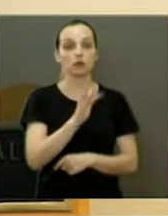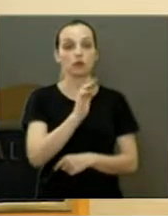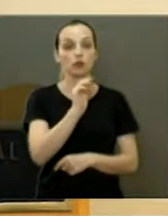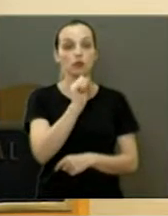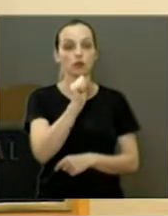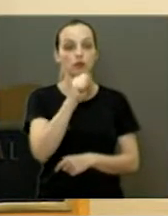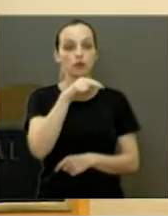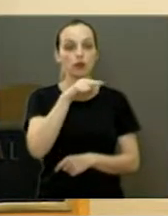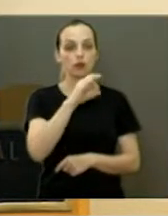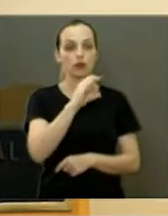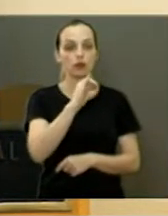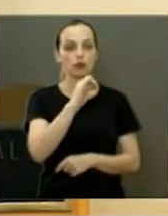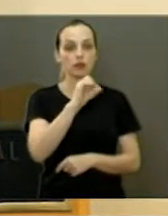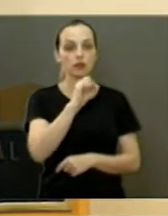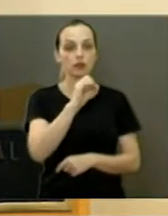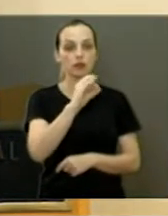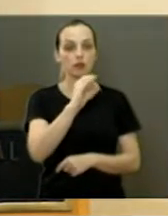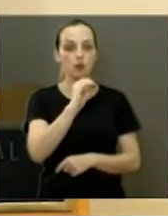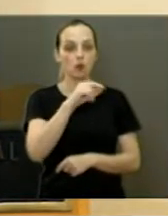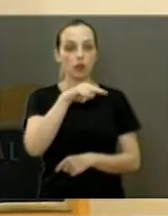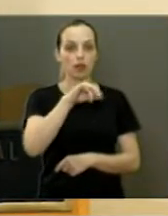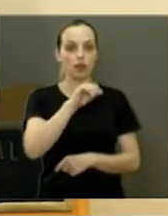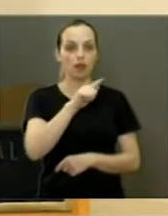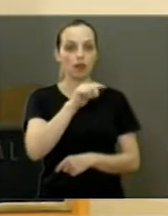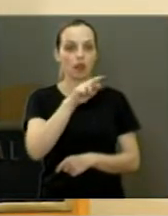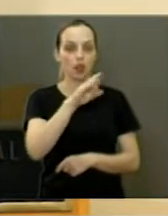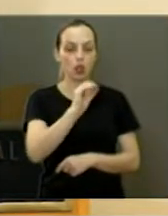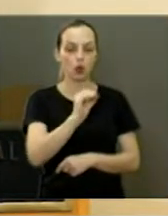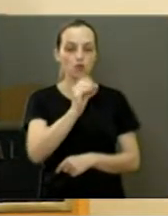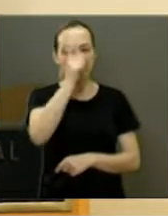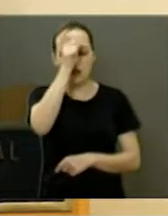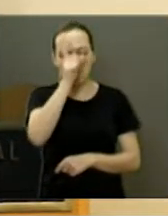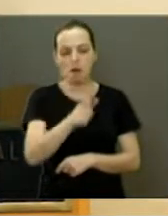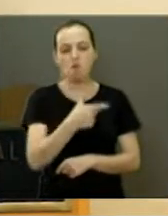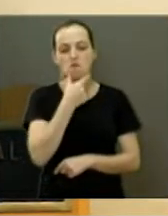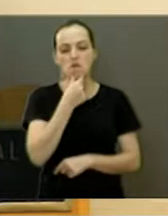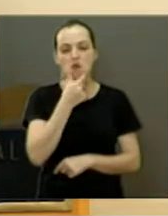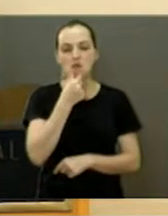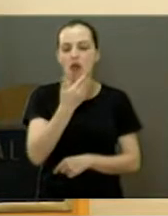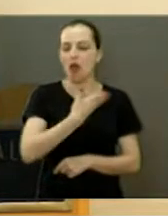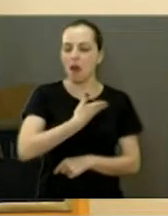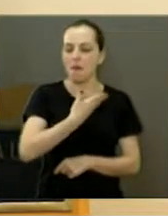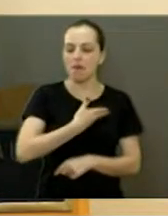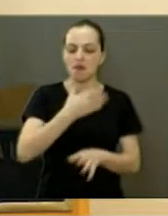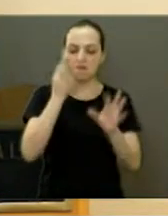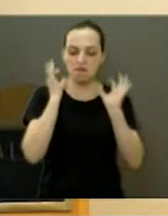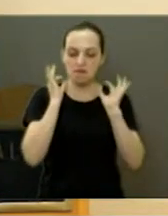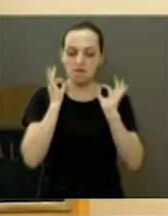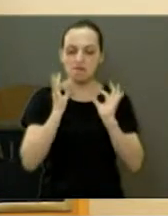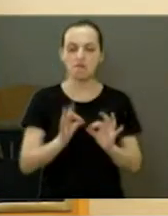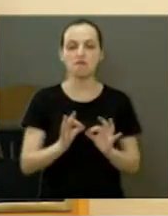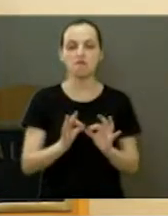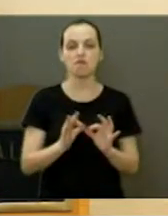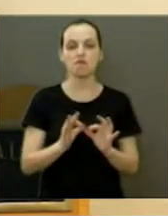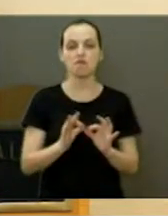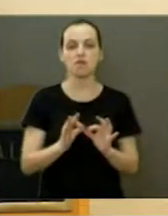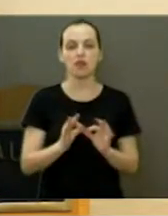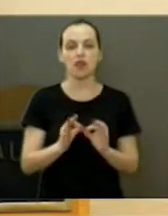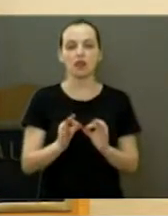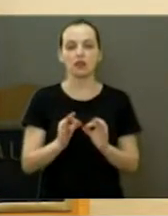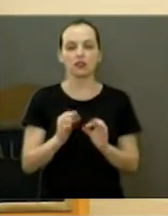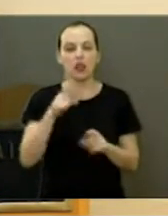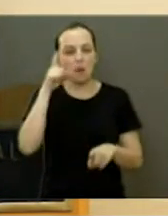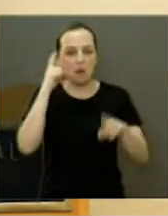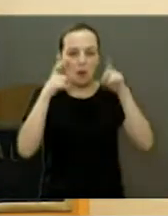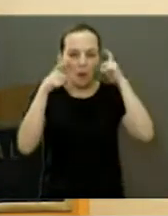O senhor Chico Nigro era um exemplo de pessoa, amigo, leal, se preocupava